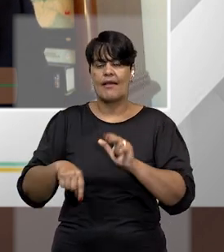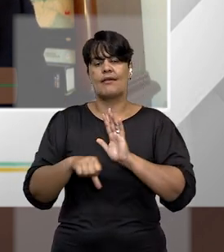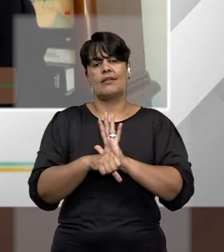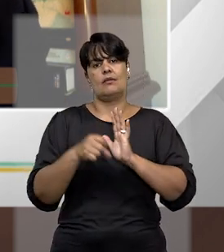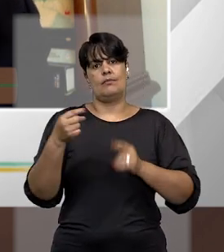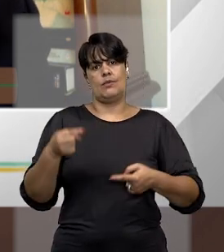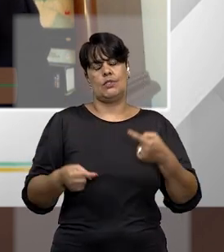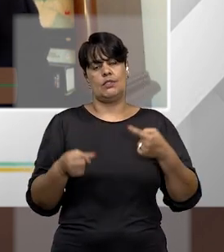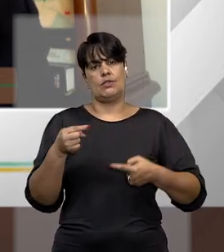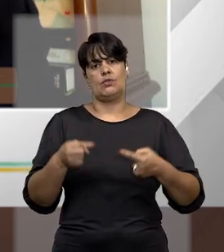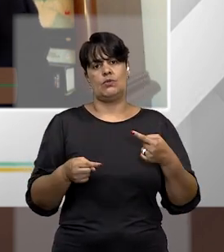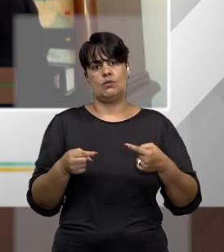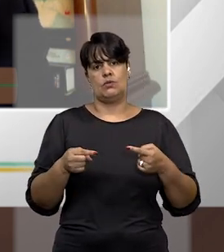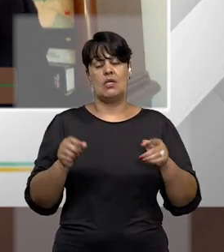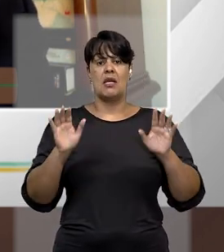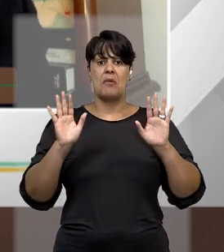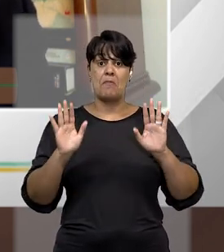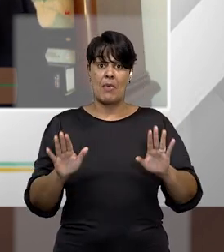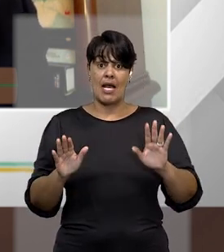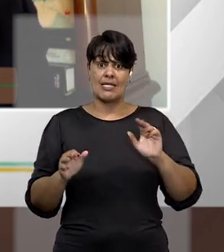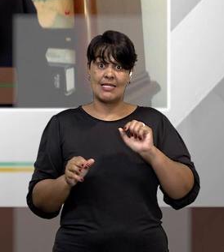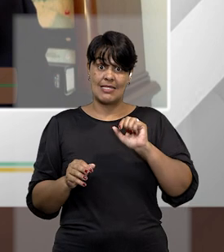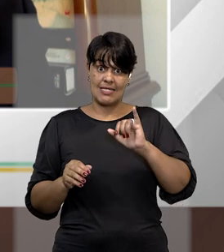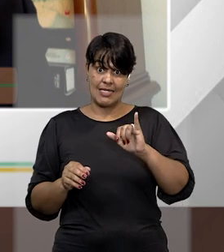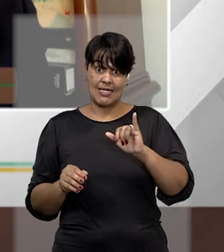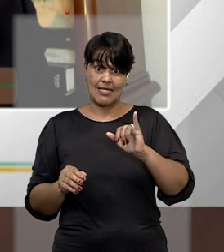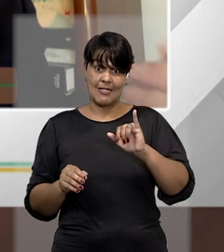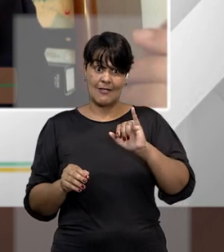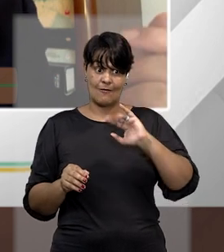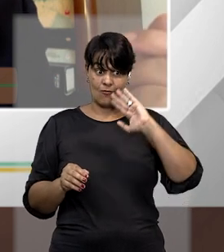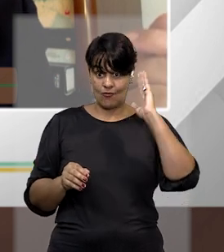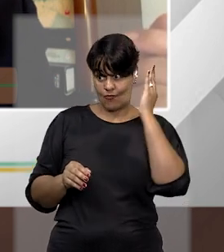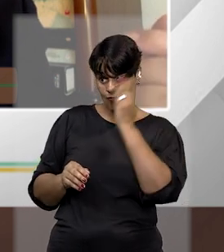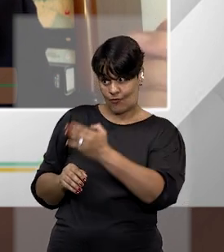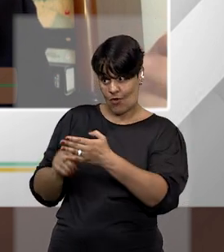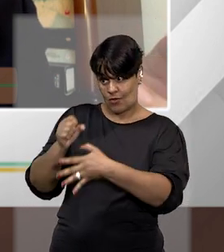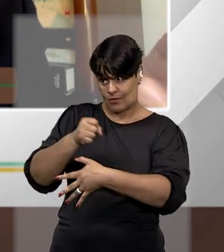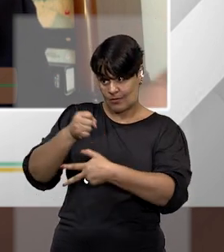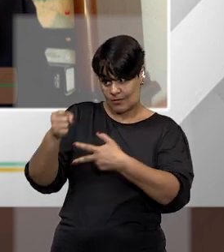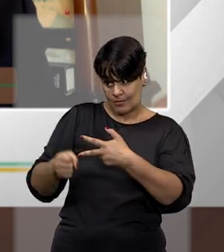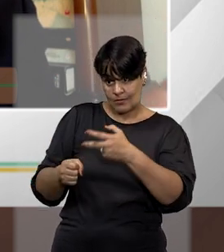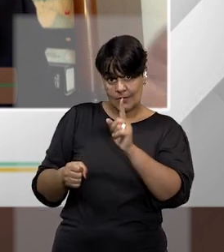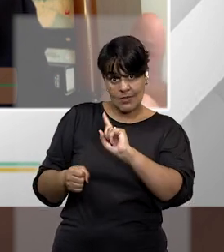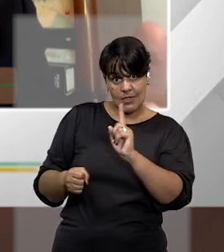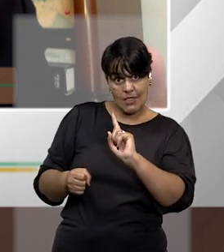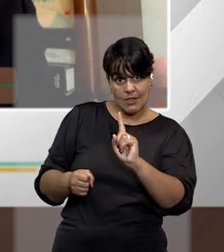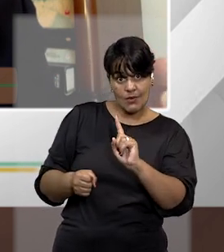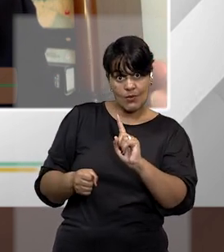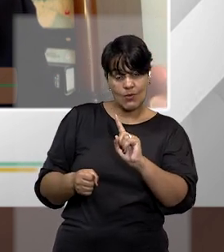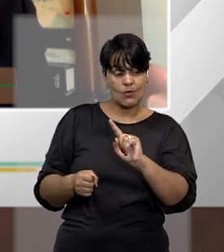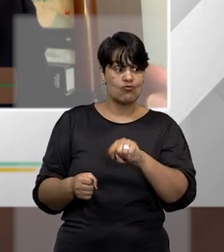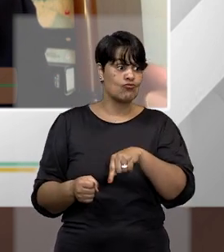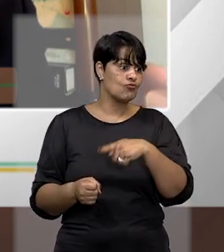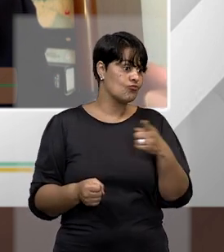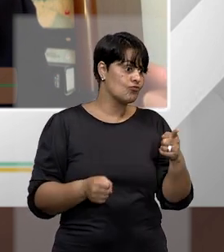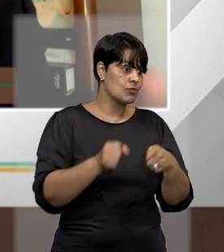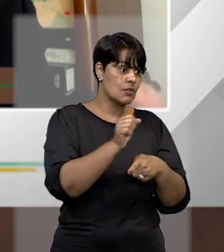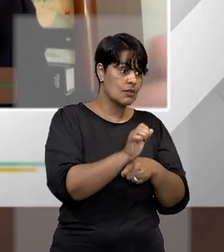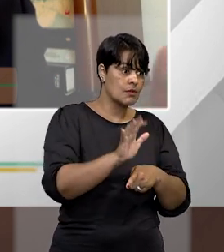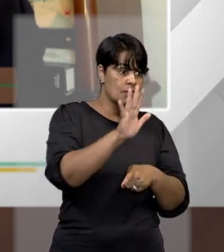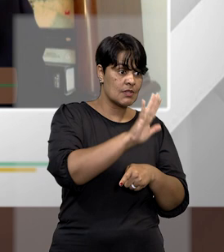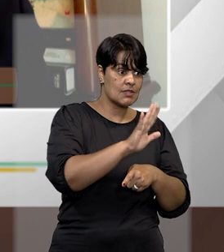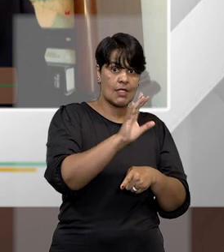se dirija aos poderes constituídos, ao próprio Estado, quando a conduta tem uma